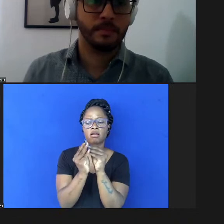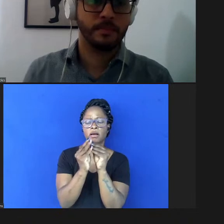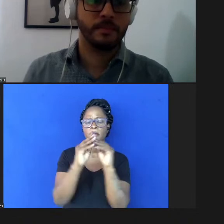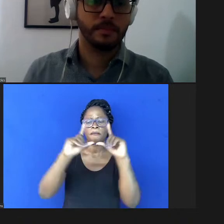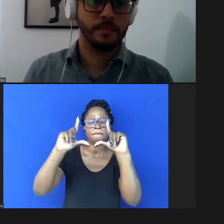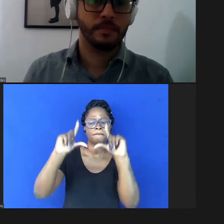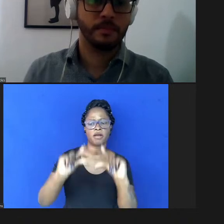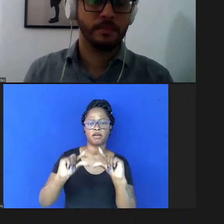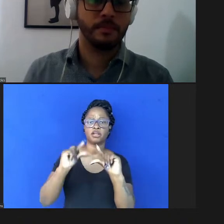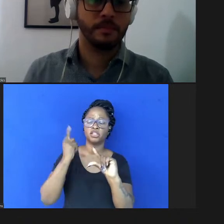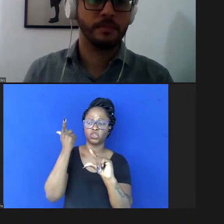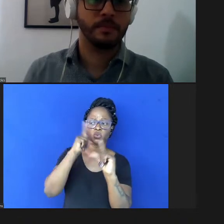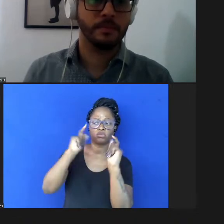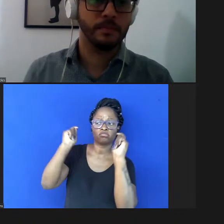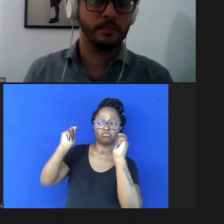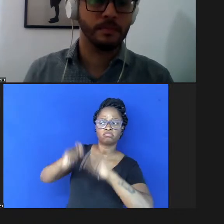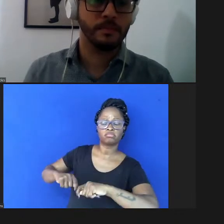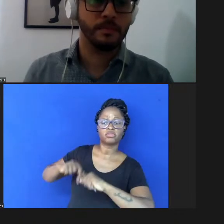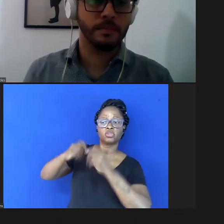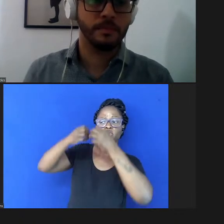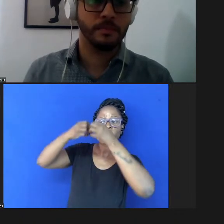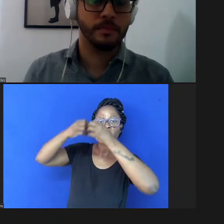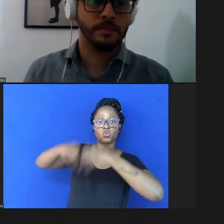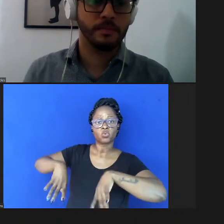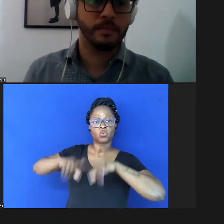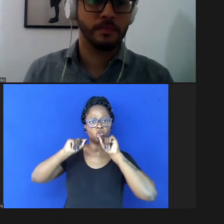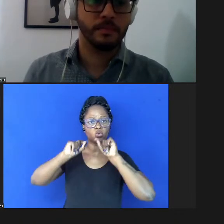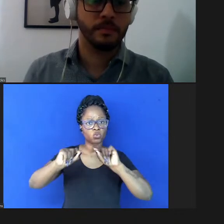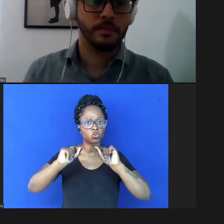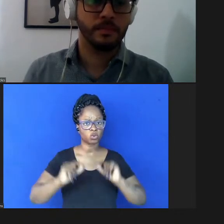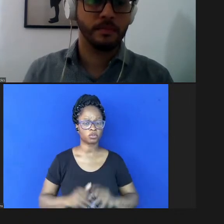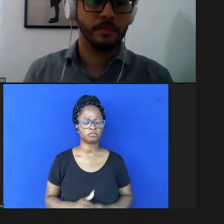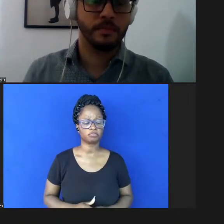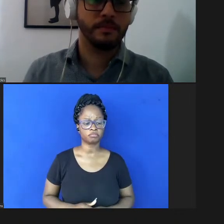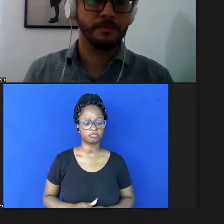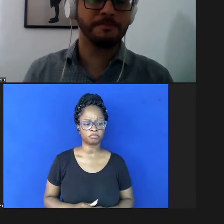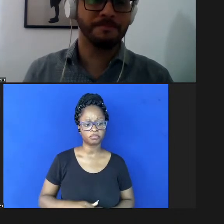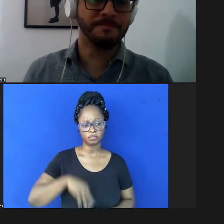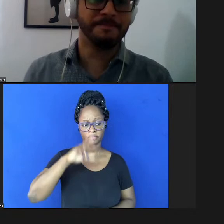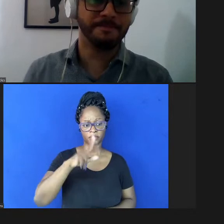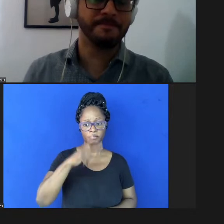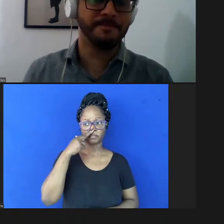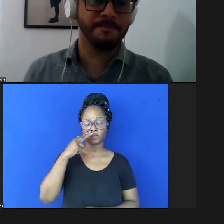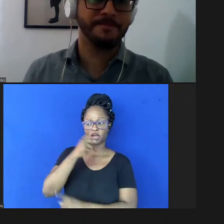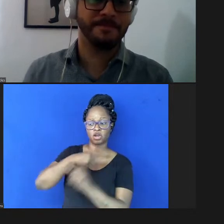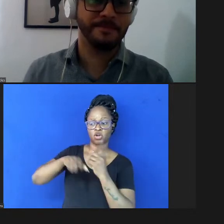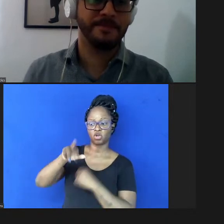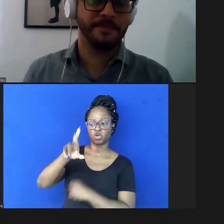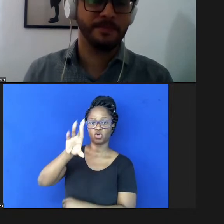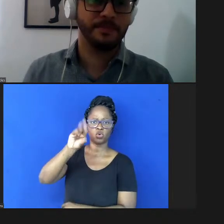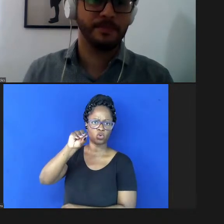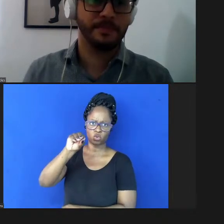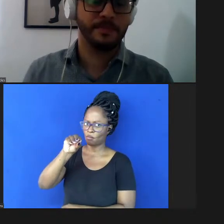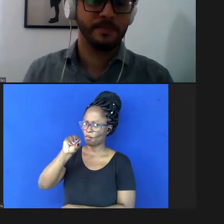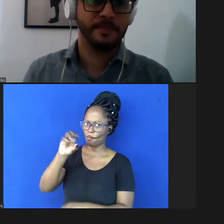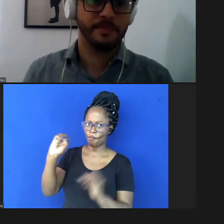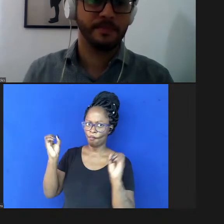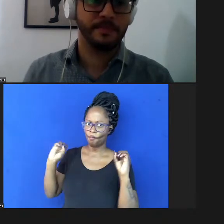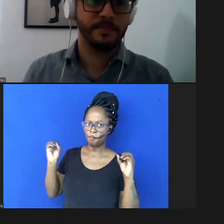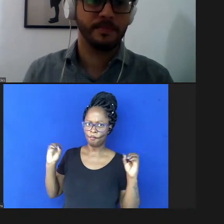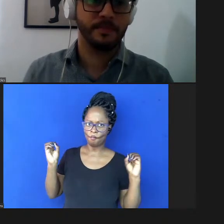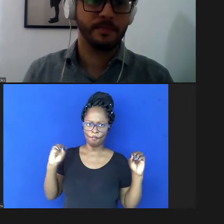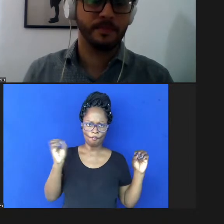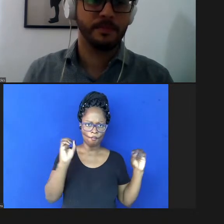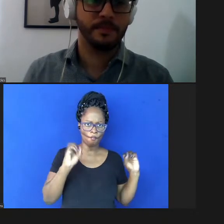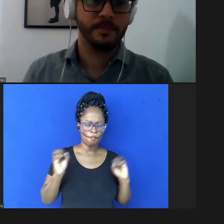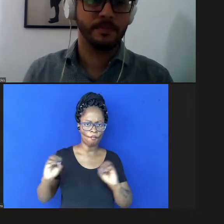cubra o custo e não gere lucro equivalente ao